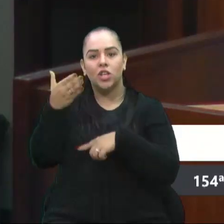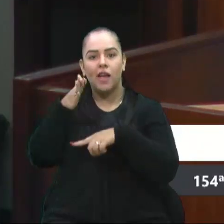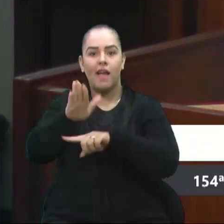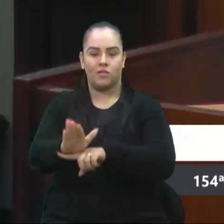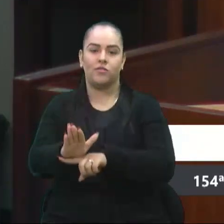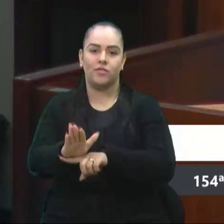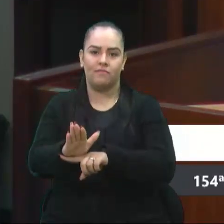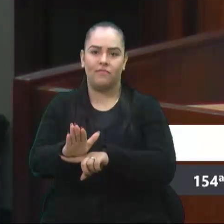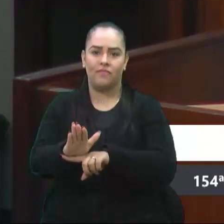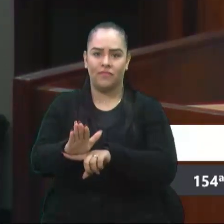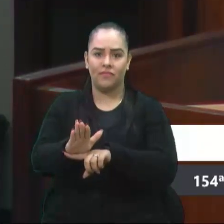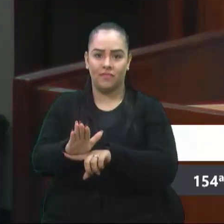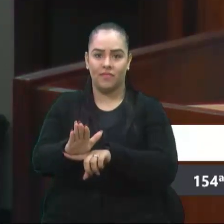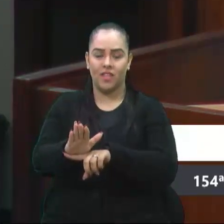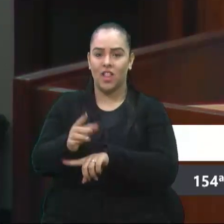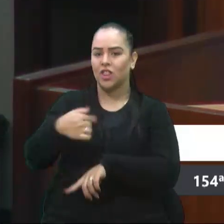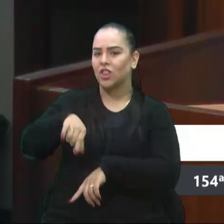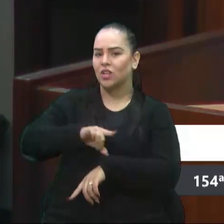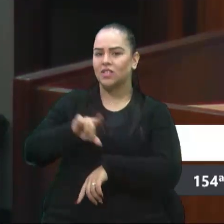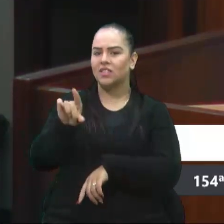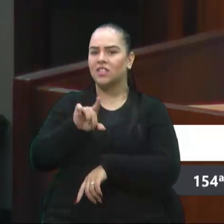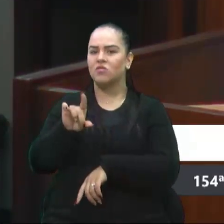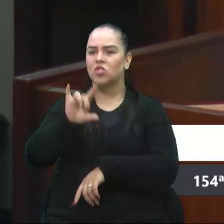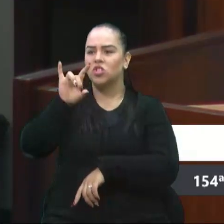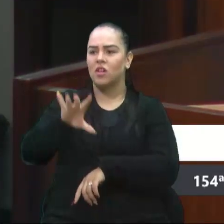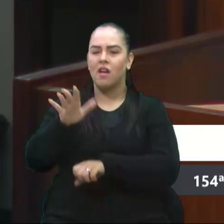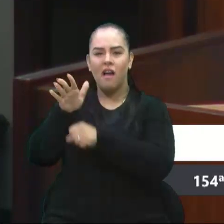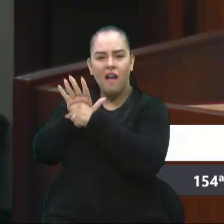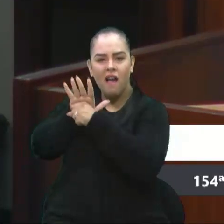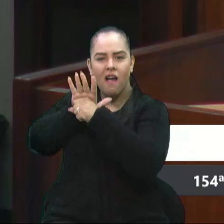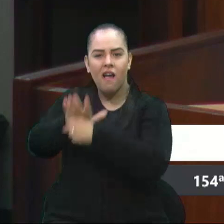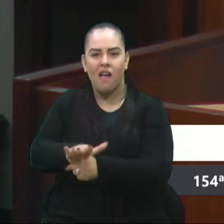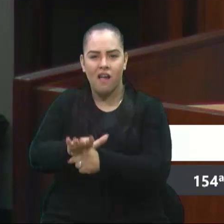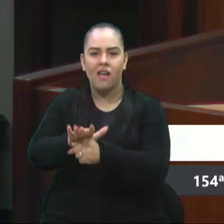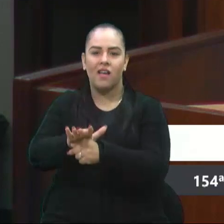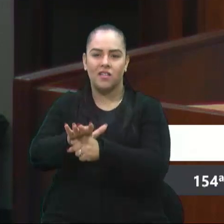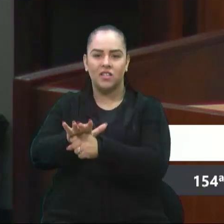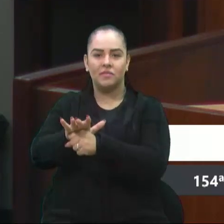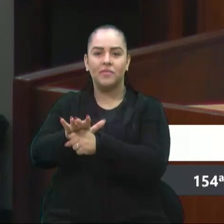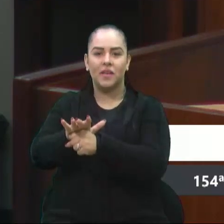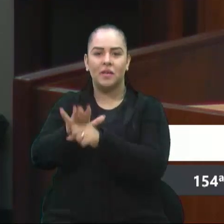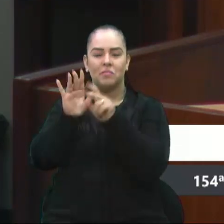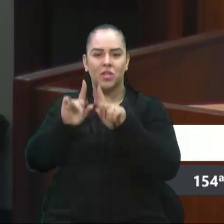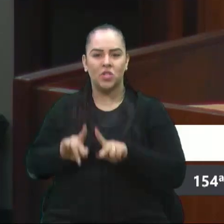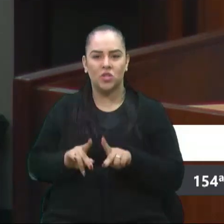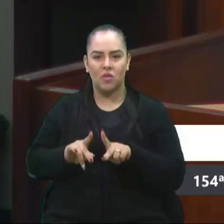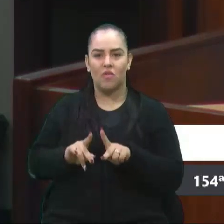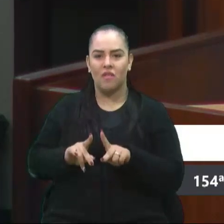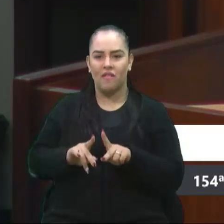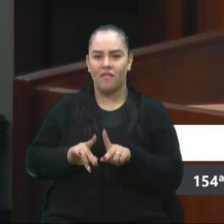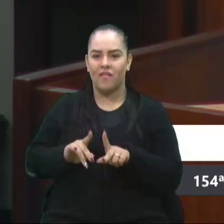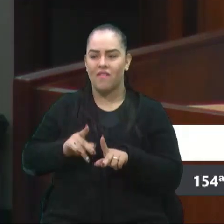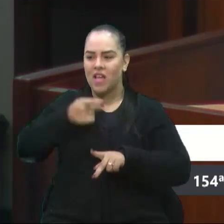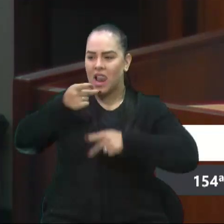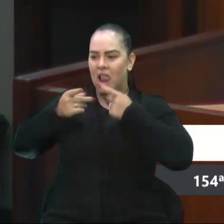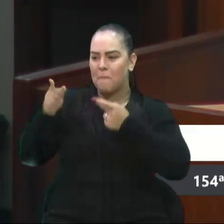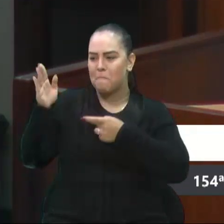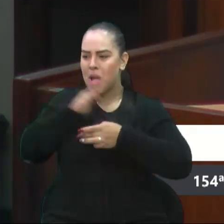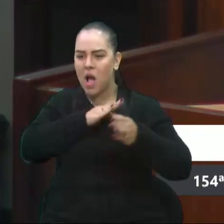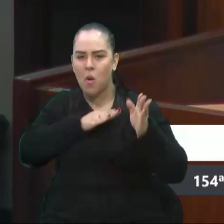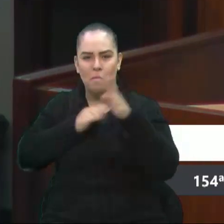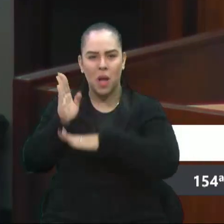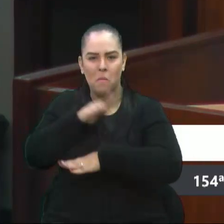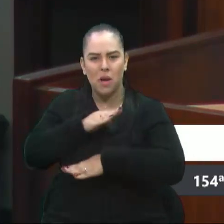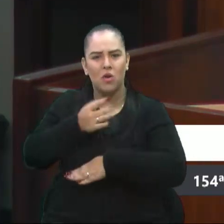Ao invés, vereador D'Ambrosio, de a gente massacrar, humilhar, né? E regordizar na maldade? A gente